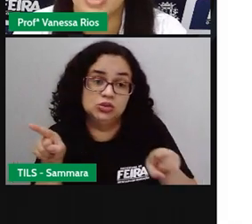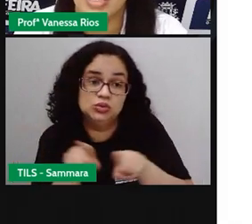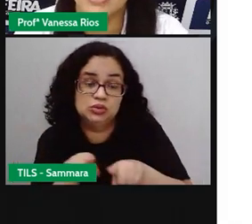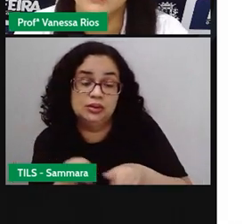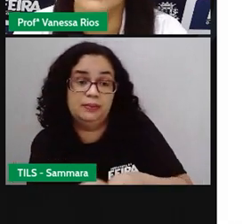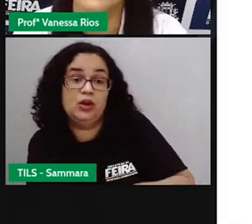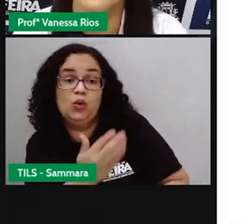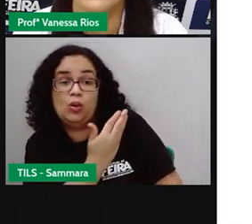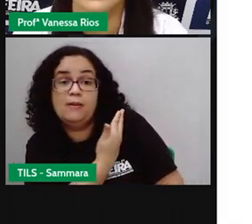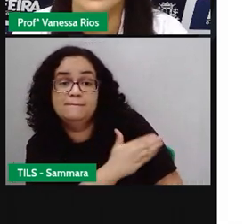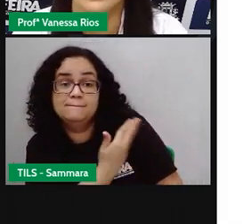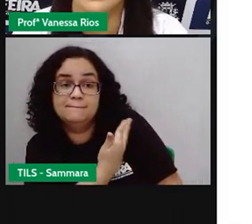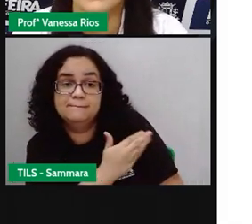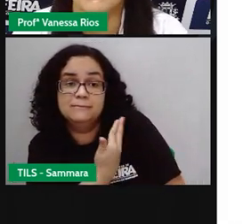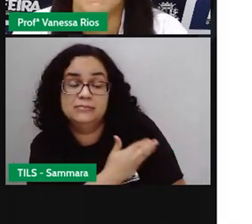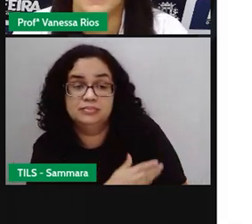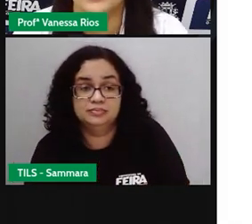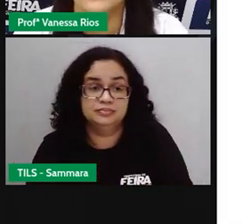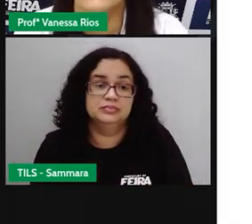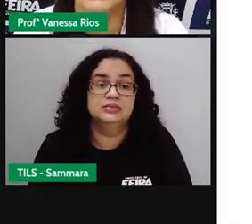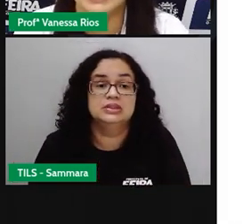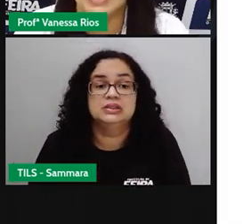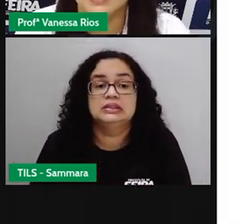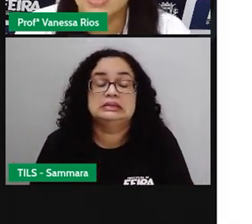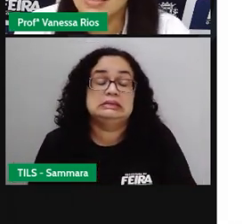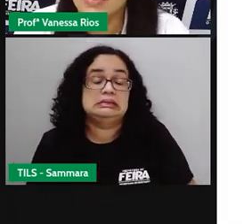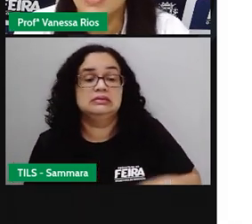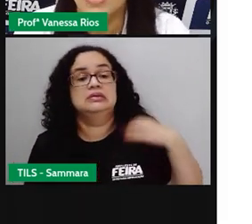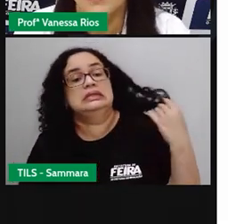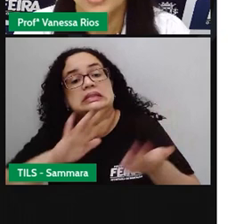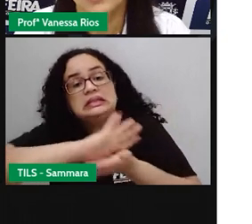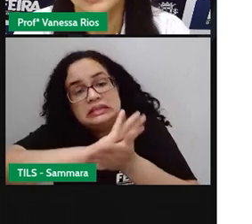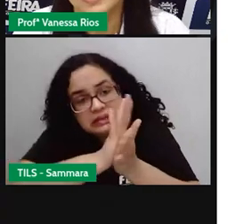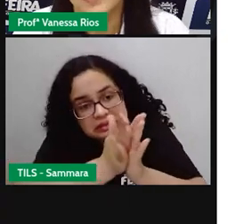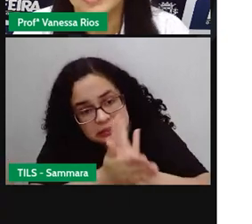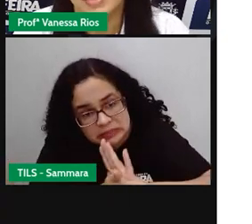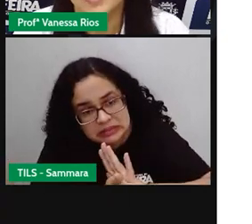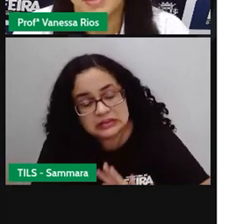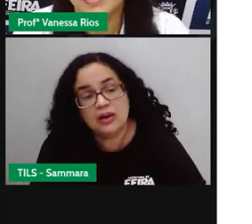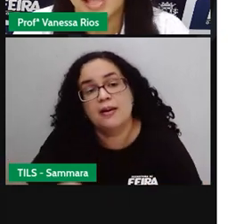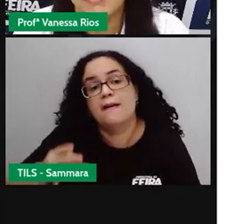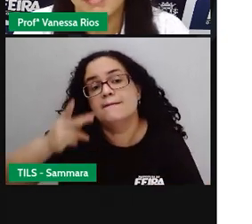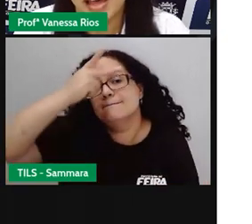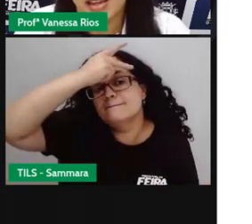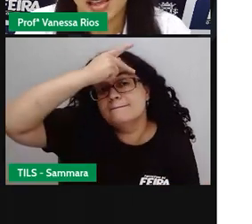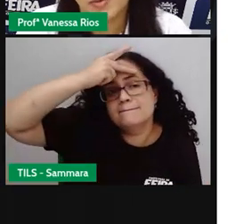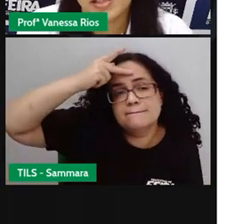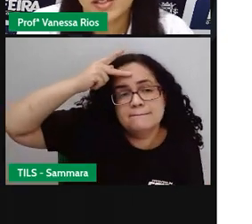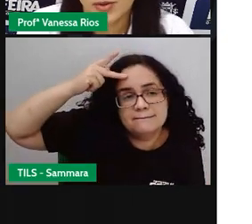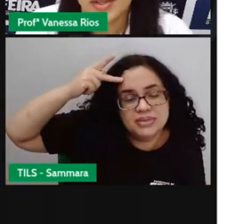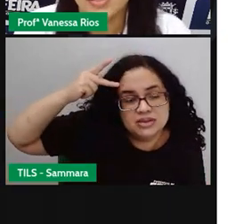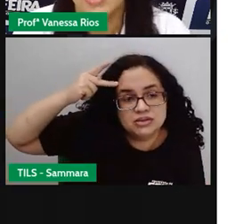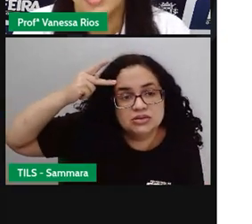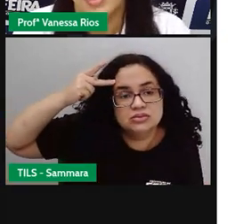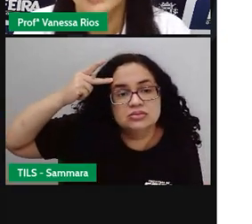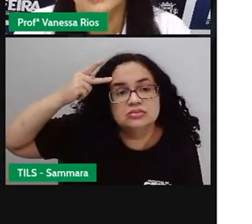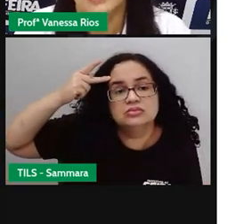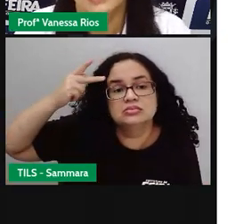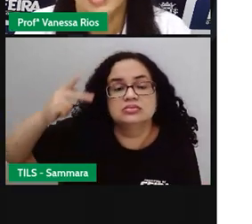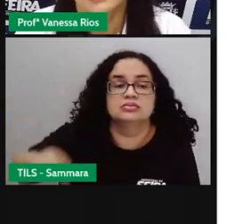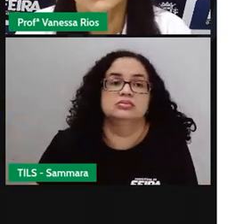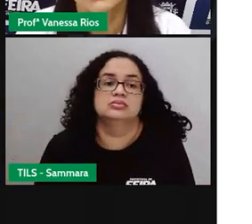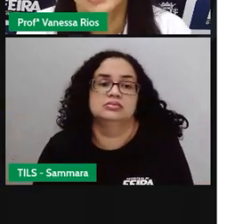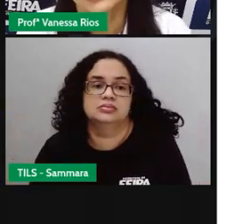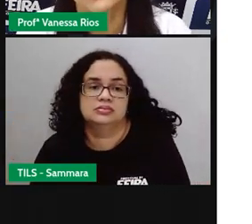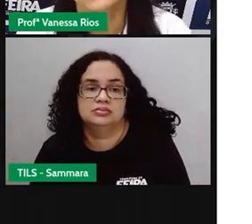preconceito, a discriminação, pode muitas vezes levarem as pessoas a